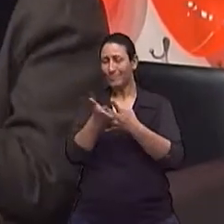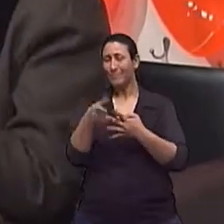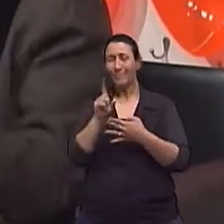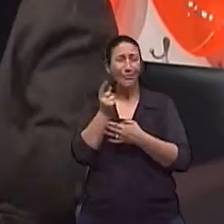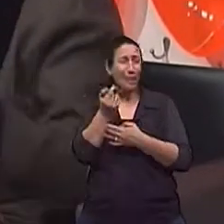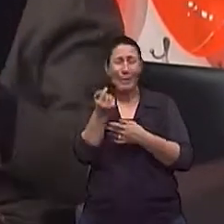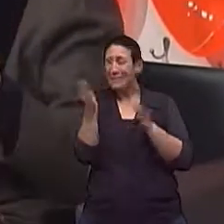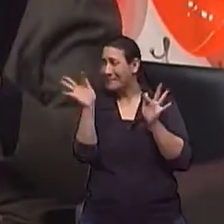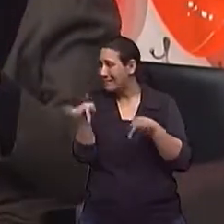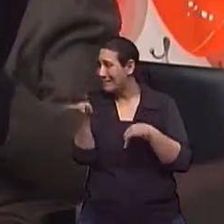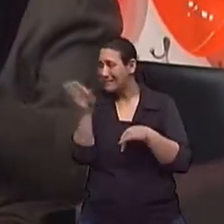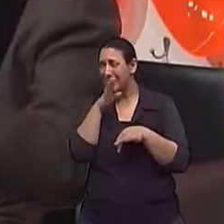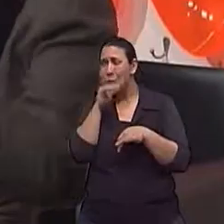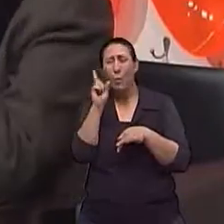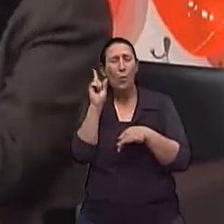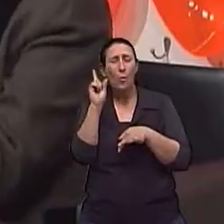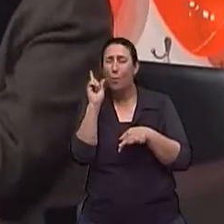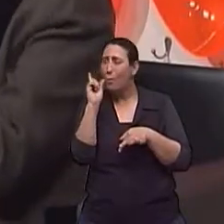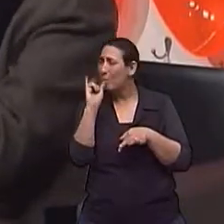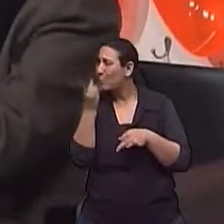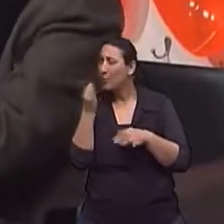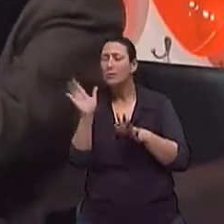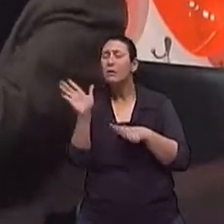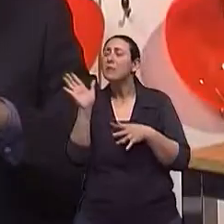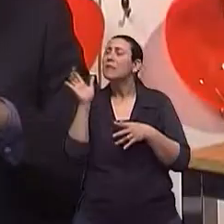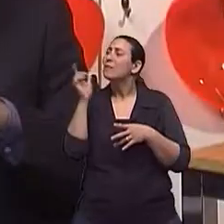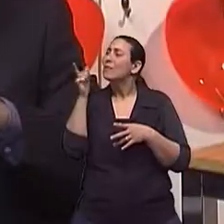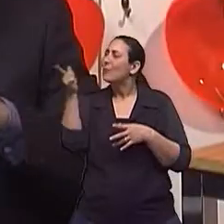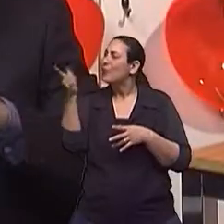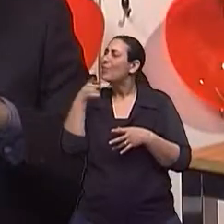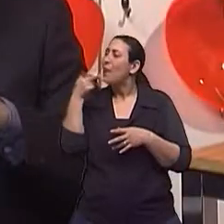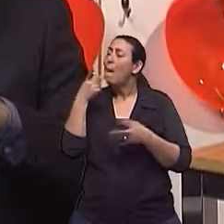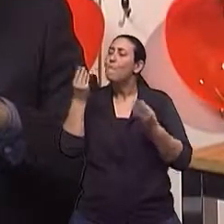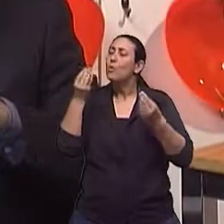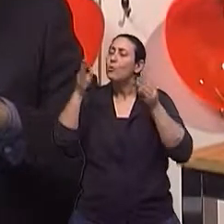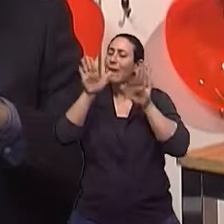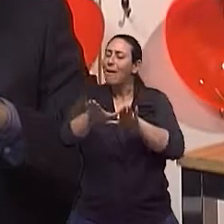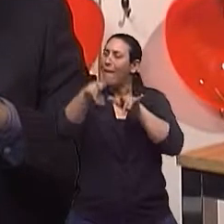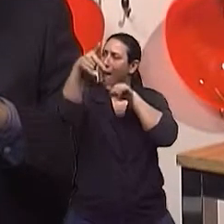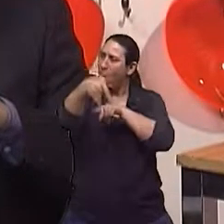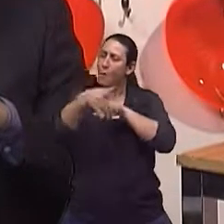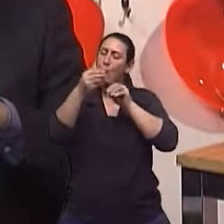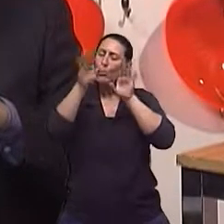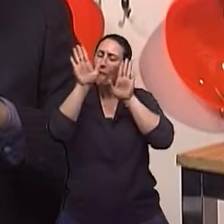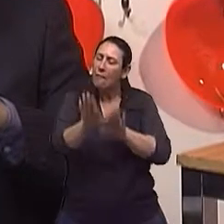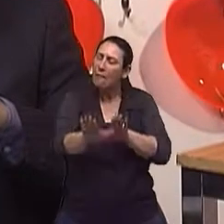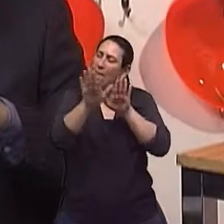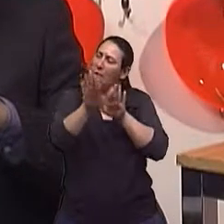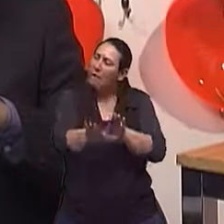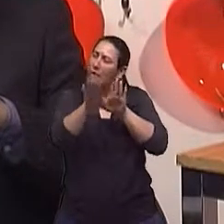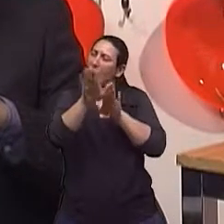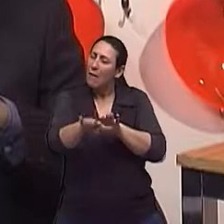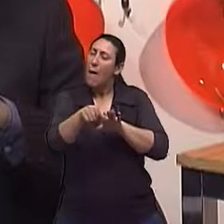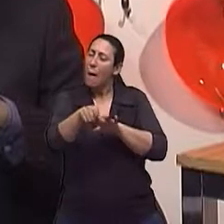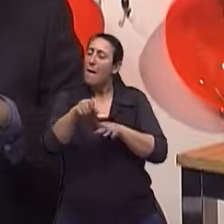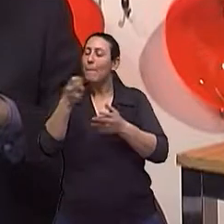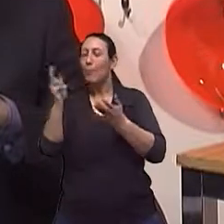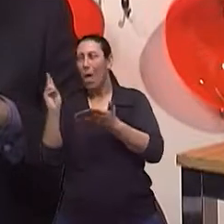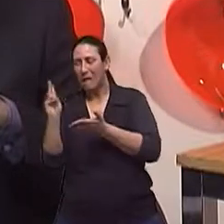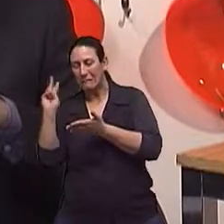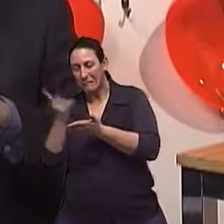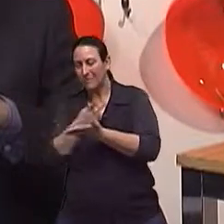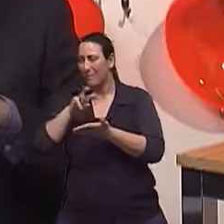no final, já no último minuto do programa, a questão de muito tempo na cama em função da queda e que pode